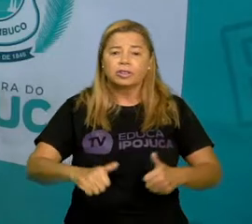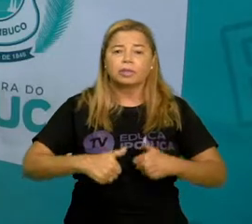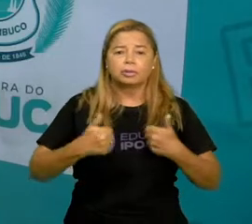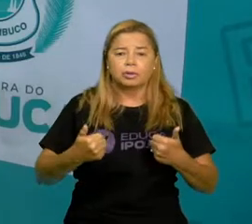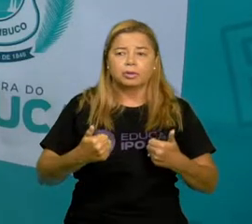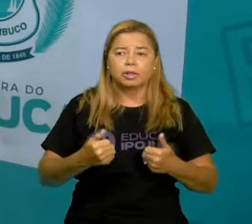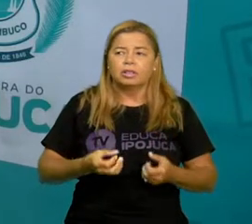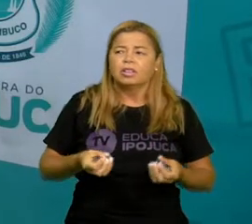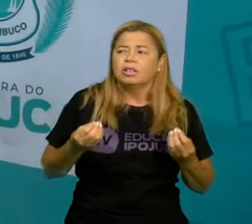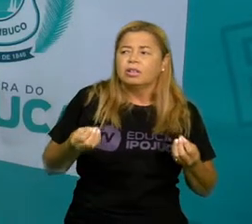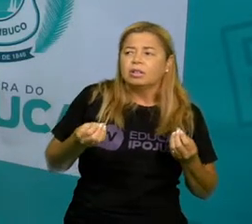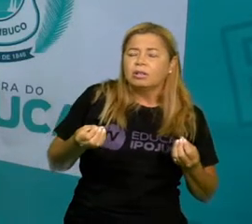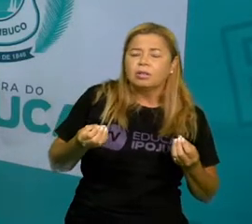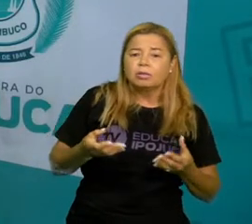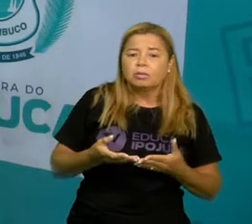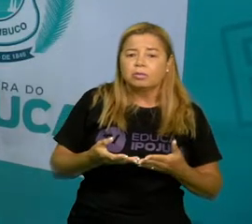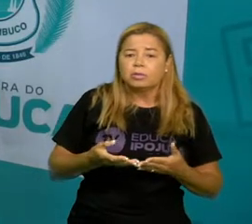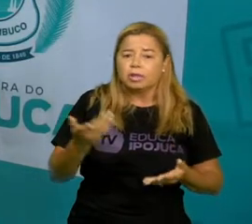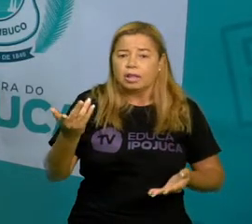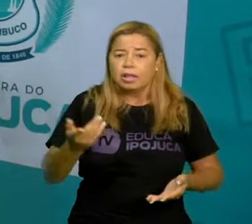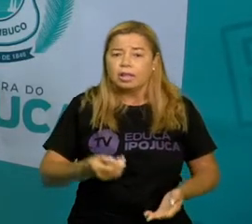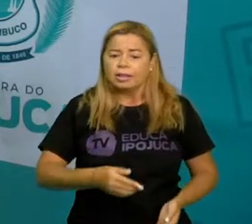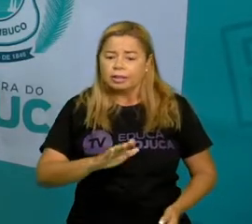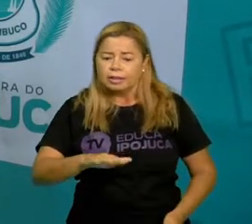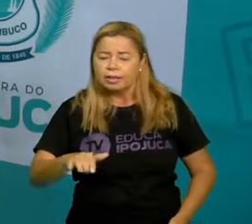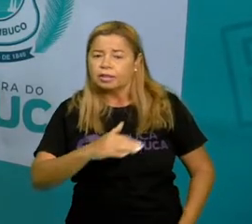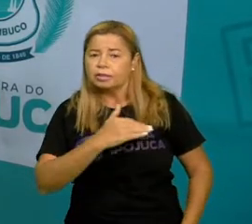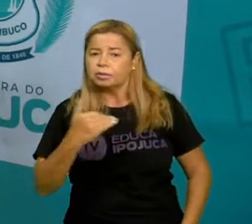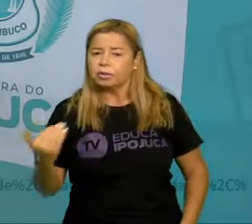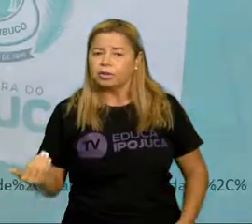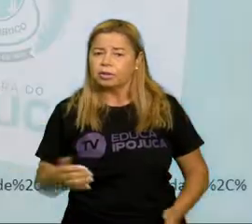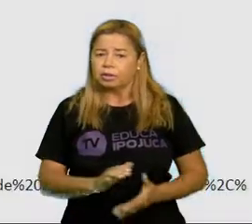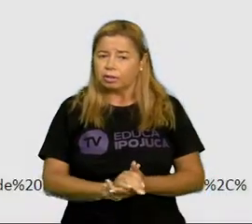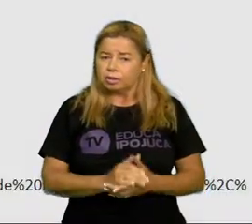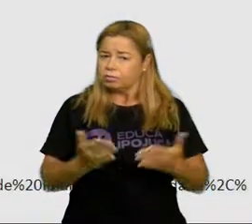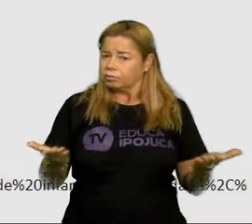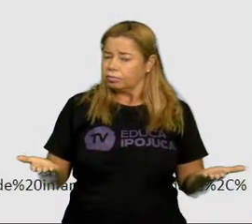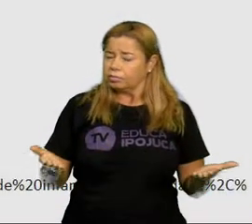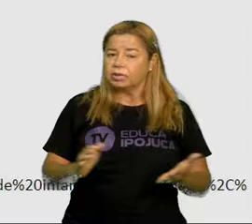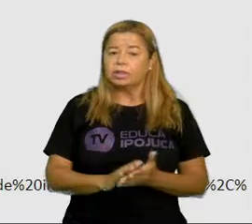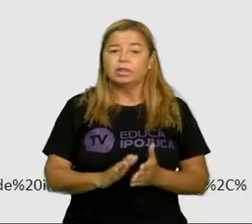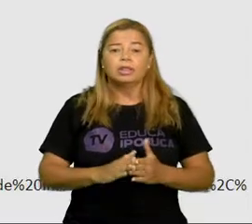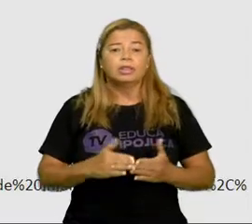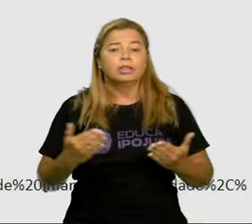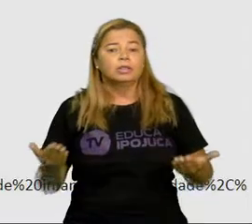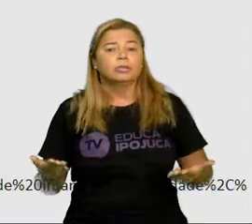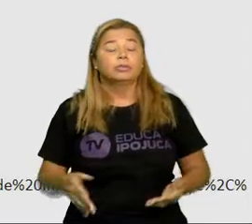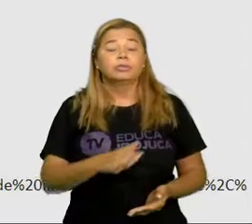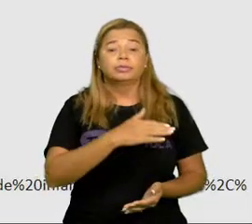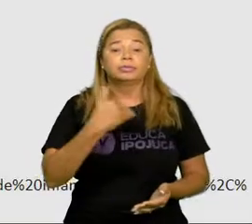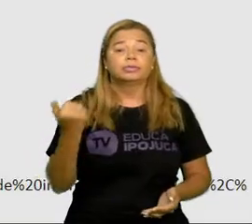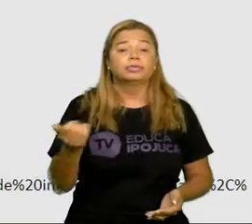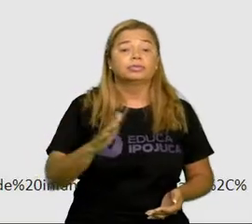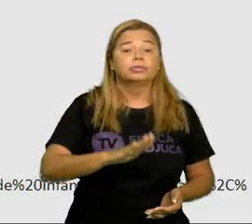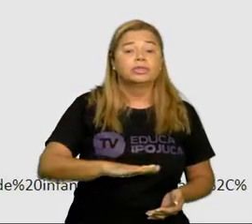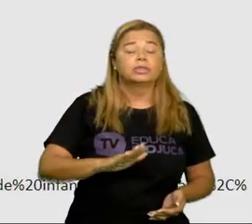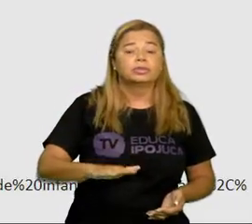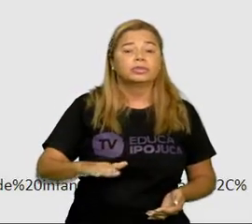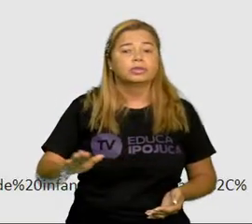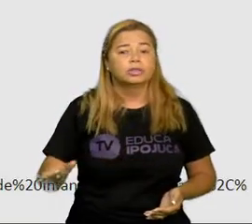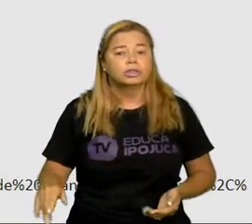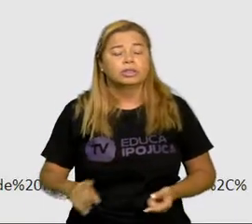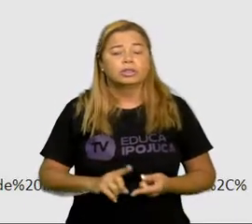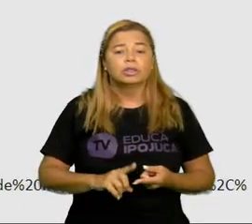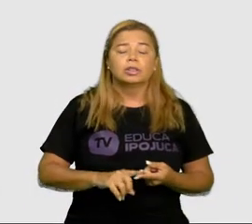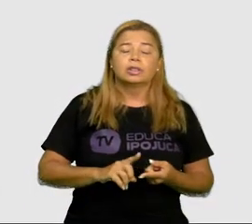que as crianças que estão morrendo? Ó, mortalidade infantil e qualidade de vida, a gente sabe que a gente vai ver a quantidade de